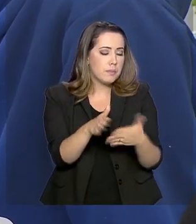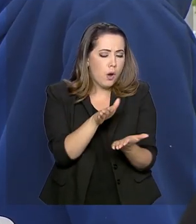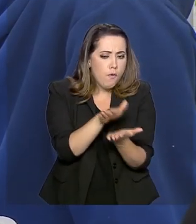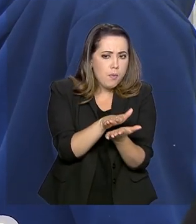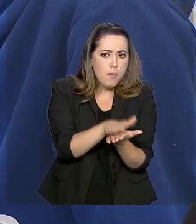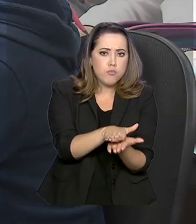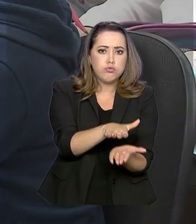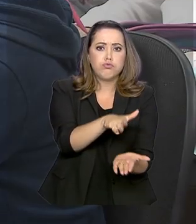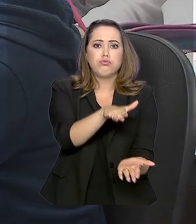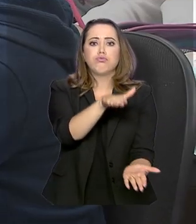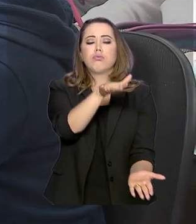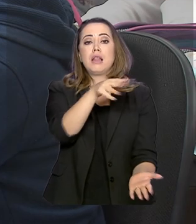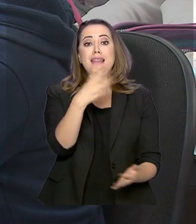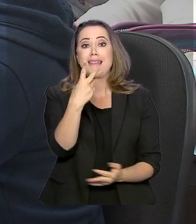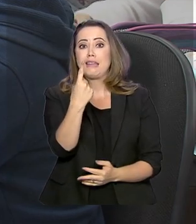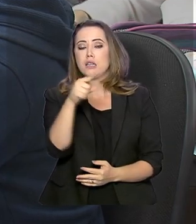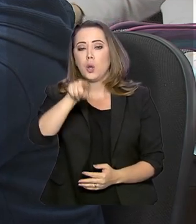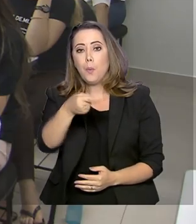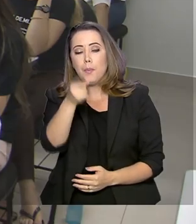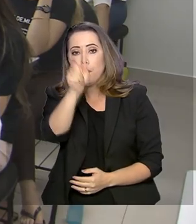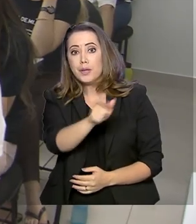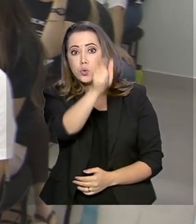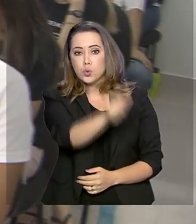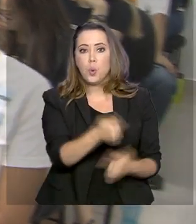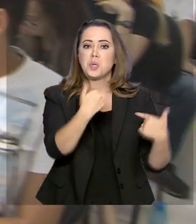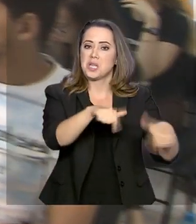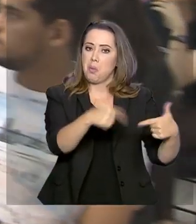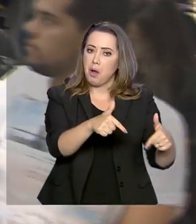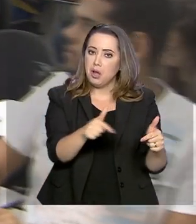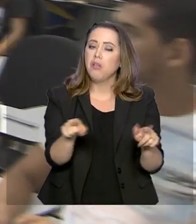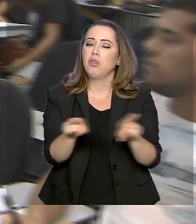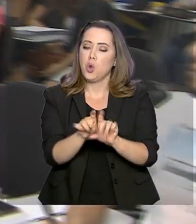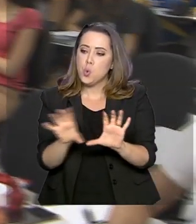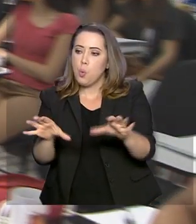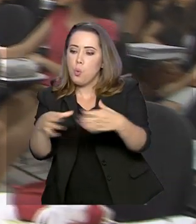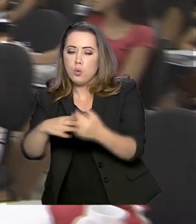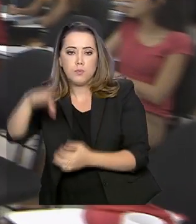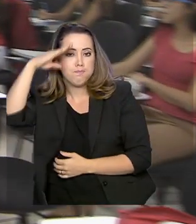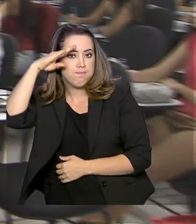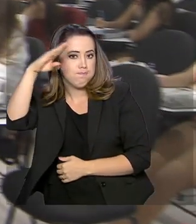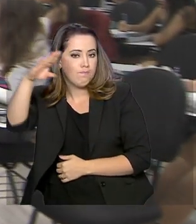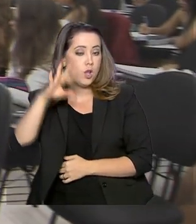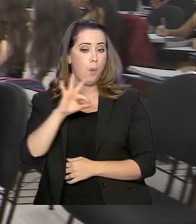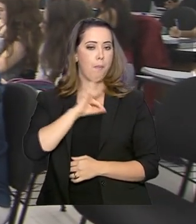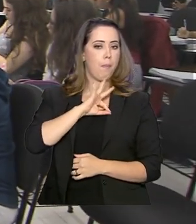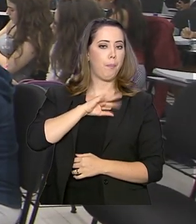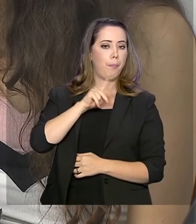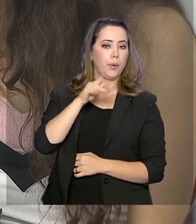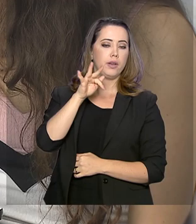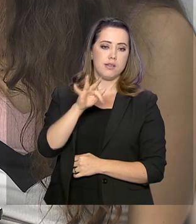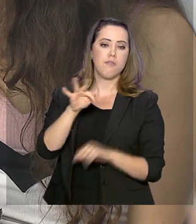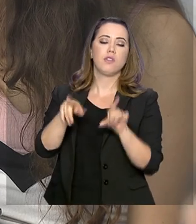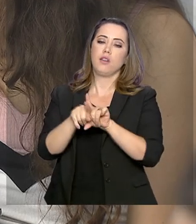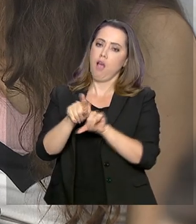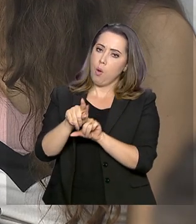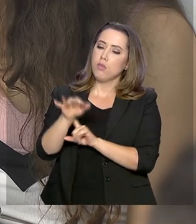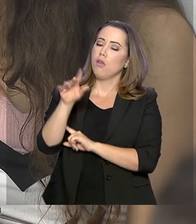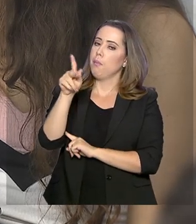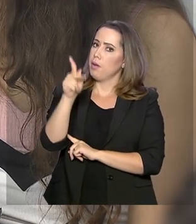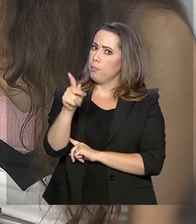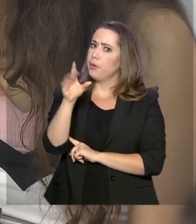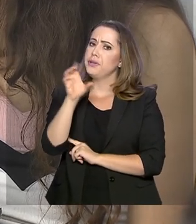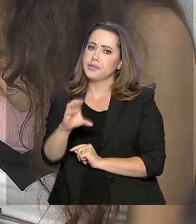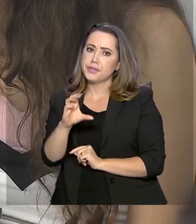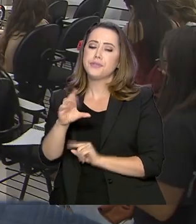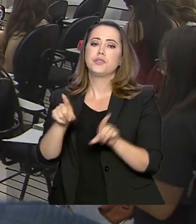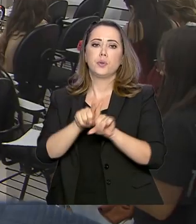31 mil colaboradores, inclusive com a participação de integrantes das Forças Armadas, policiais federais, civis e militares. Tudo